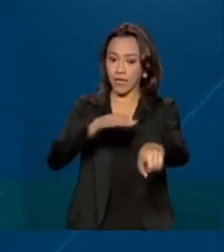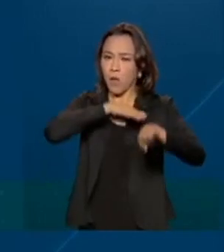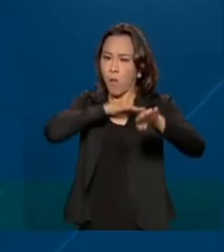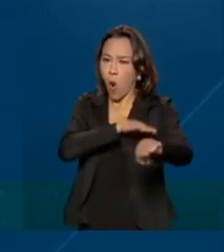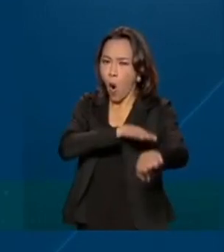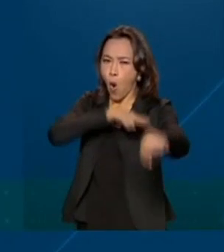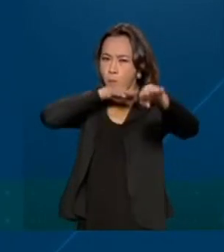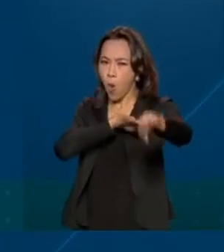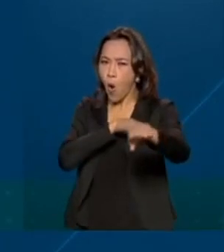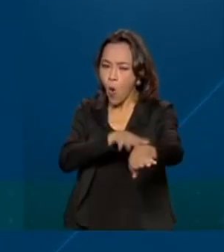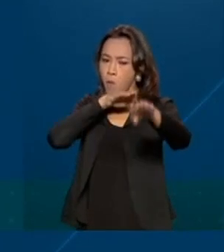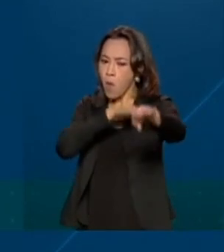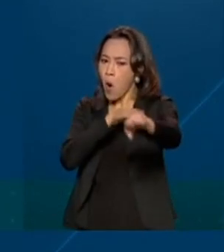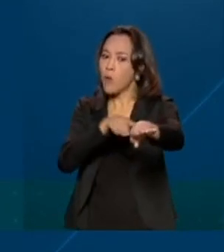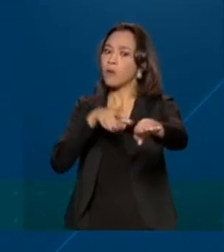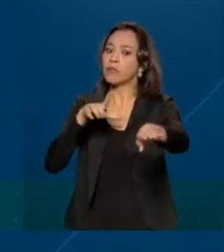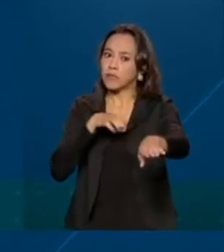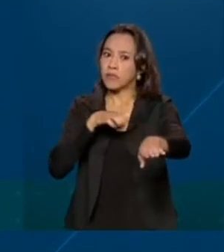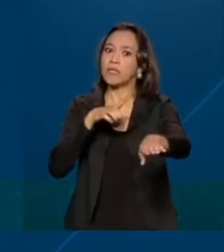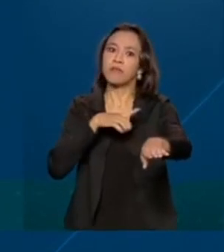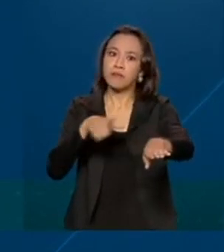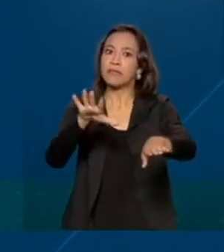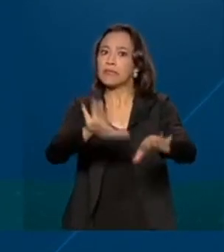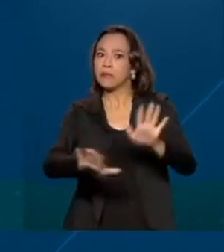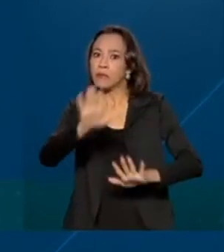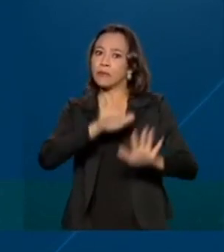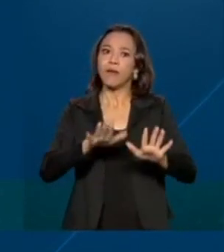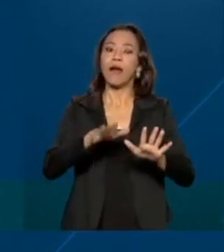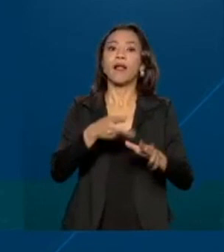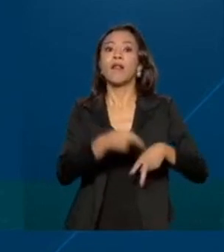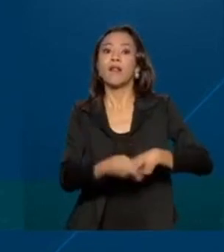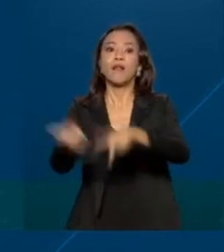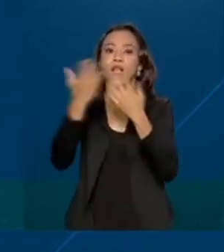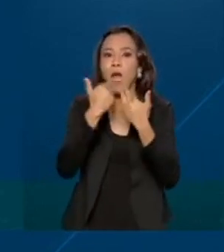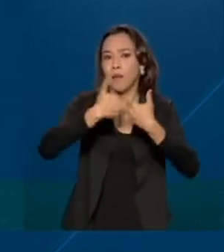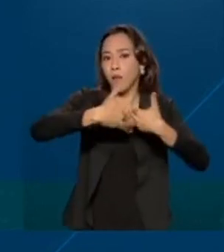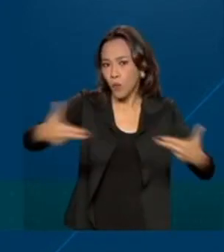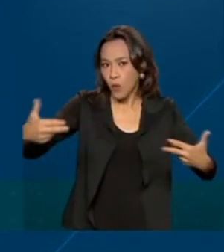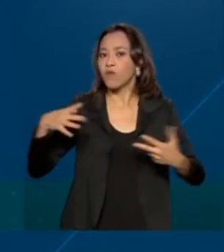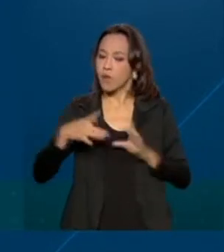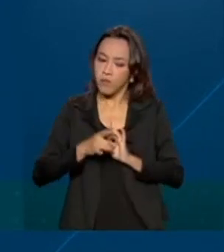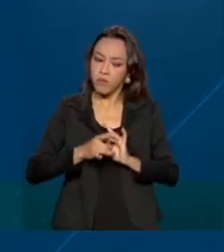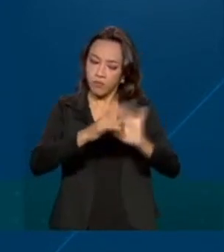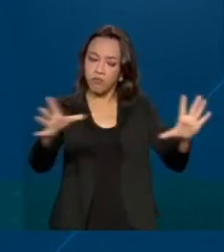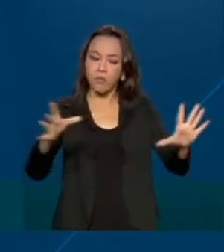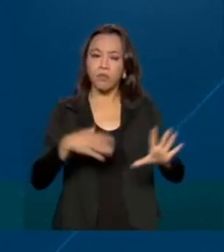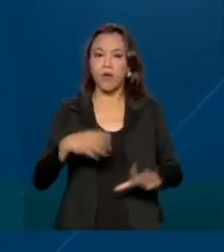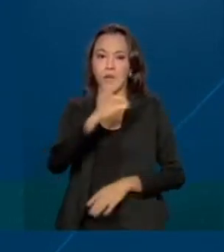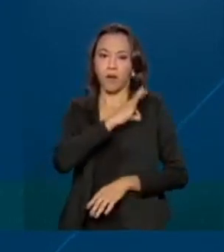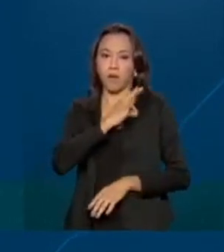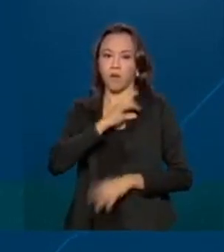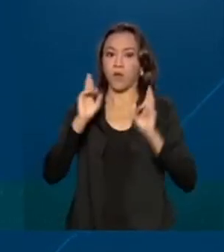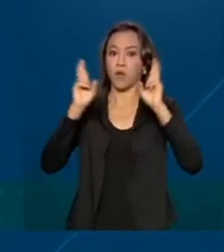mobilização chegou a ameaçar condições de abastecimento, foram liberados por equipes da PRF. Ainda segundo o Ministério da